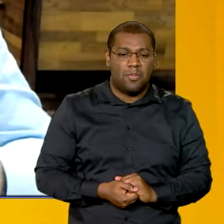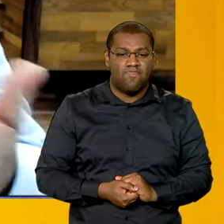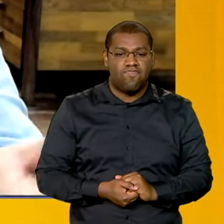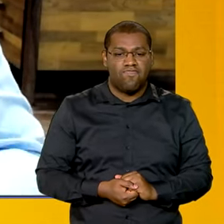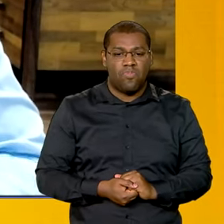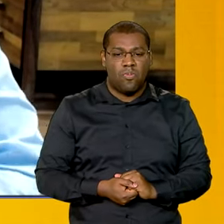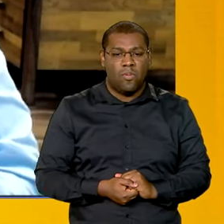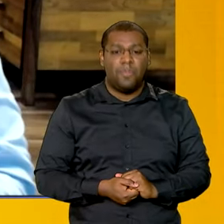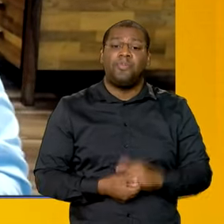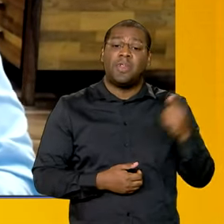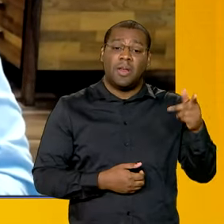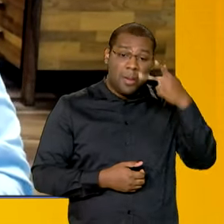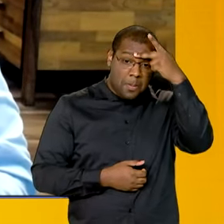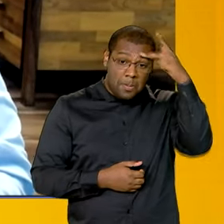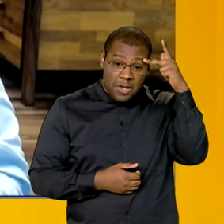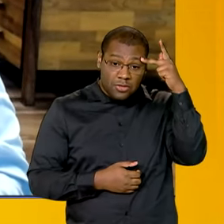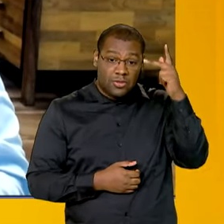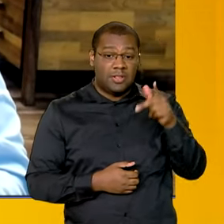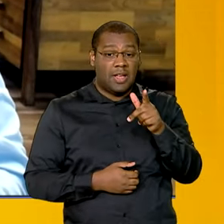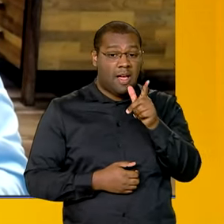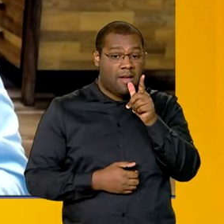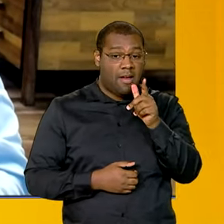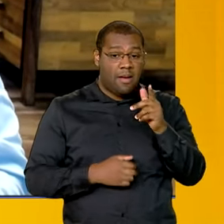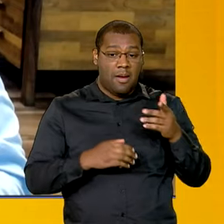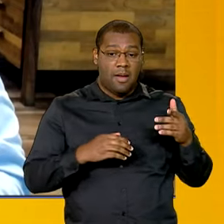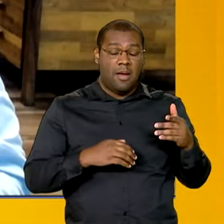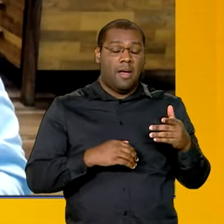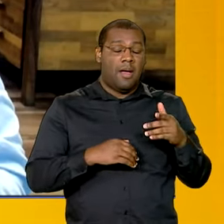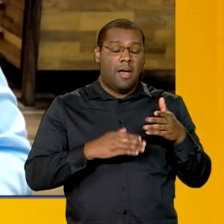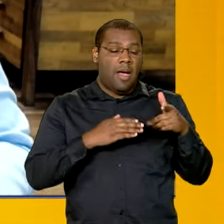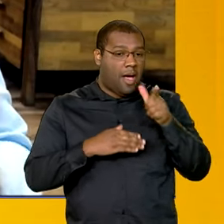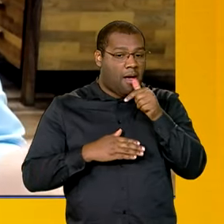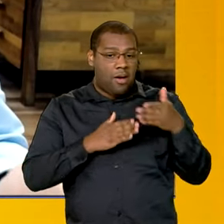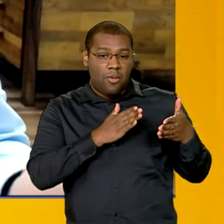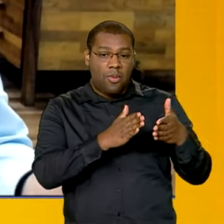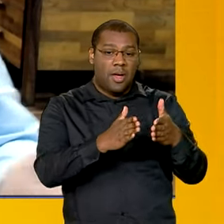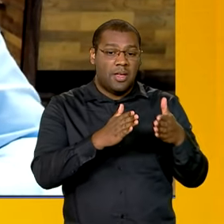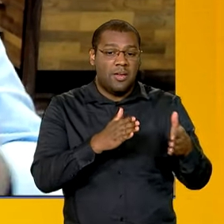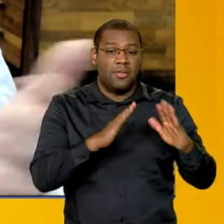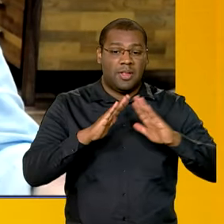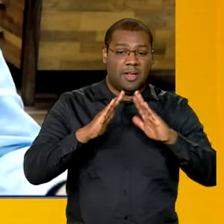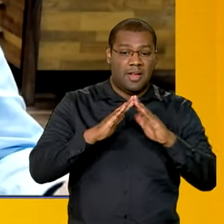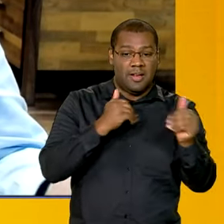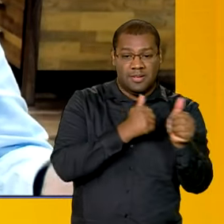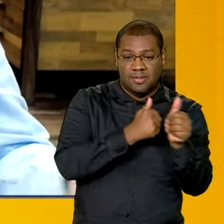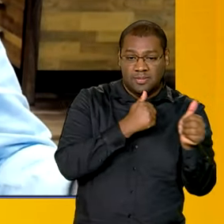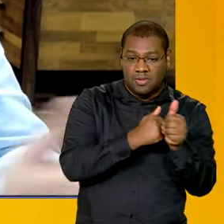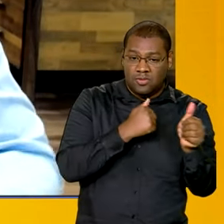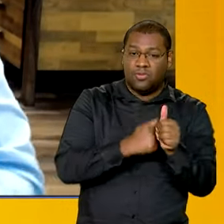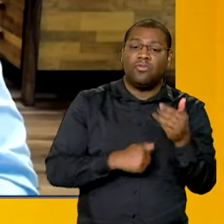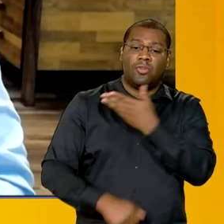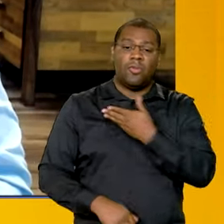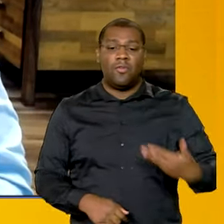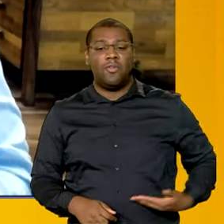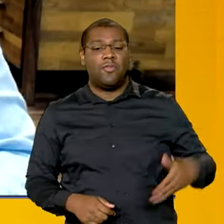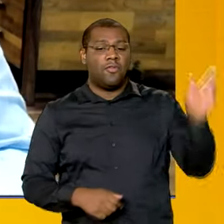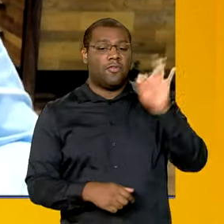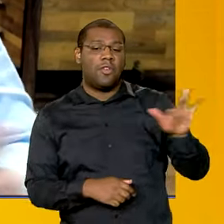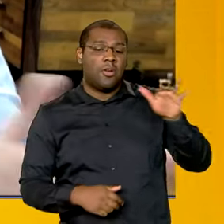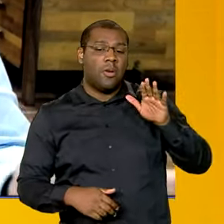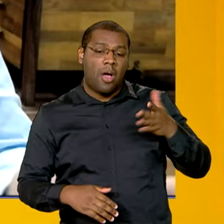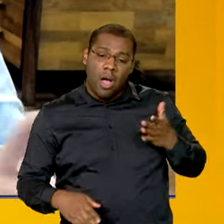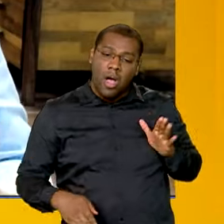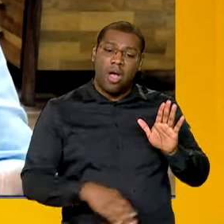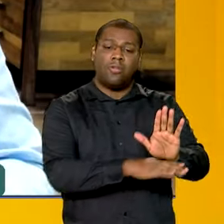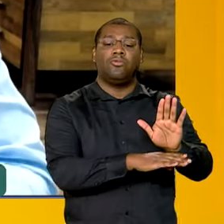legal, porque a legislação, a priori, não permite acessar com menos intervalo, com menor de 12 meses. nós